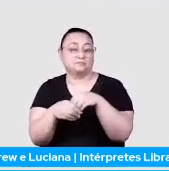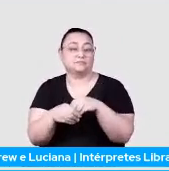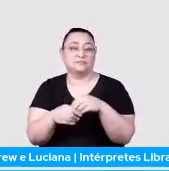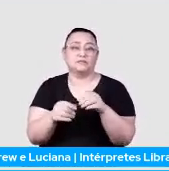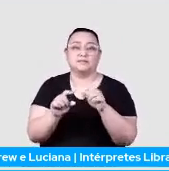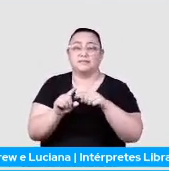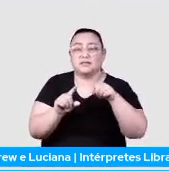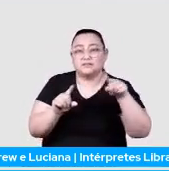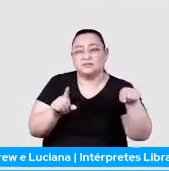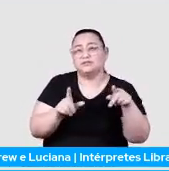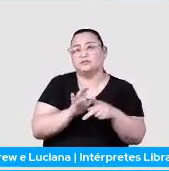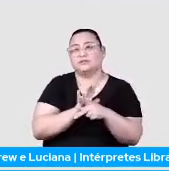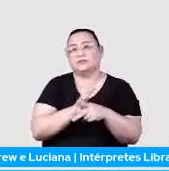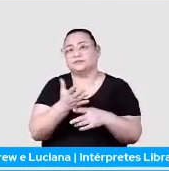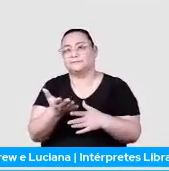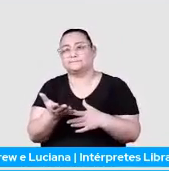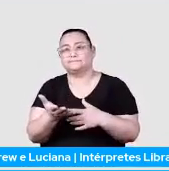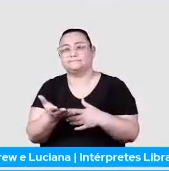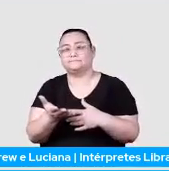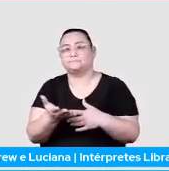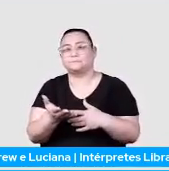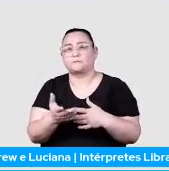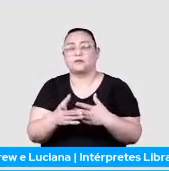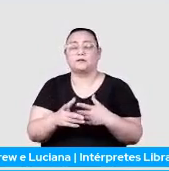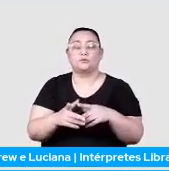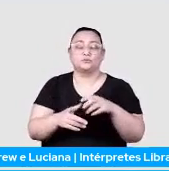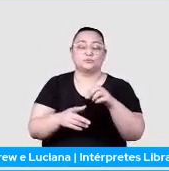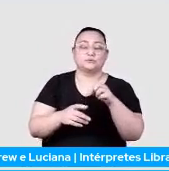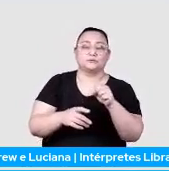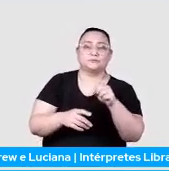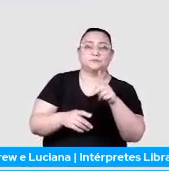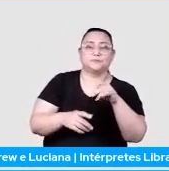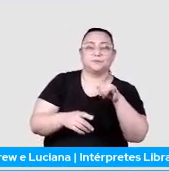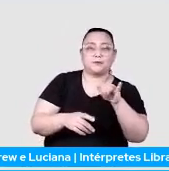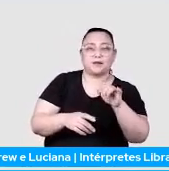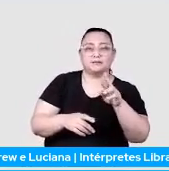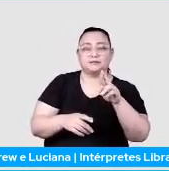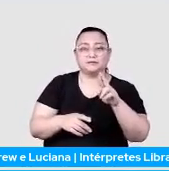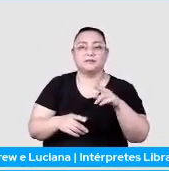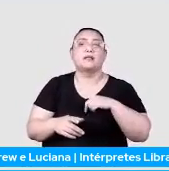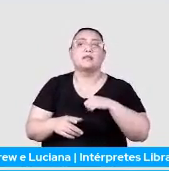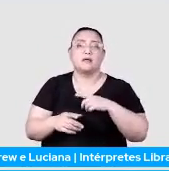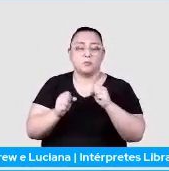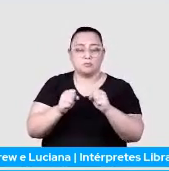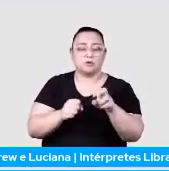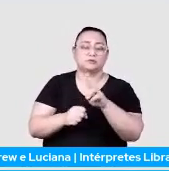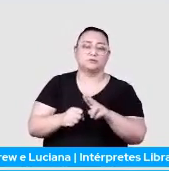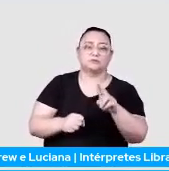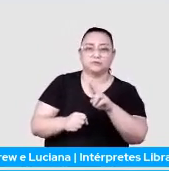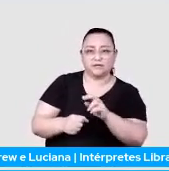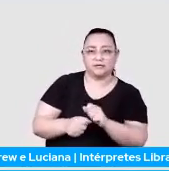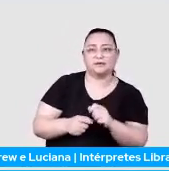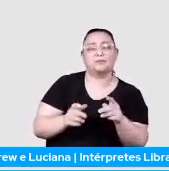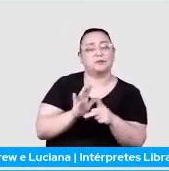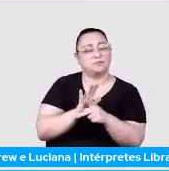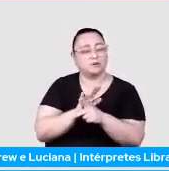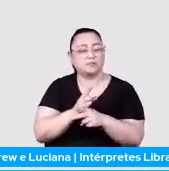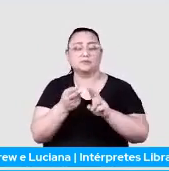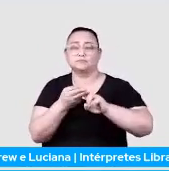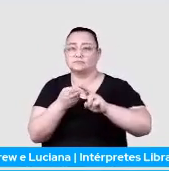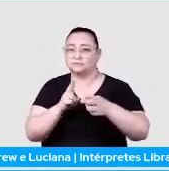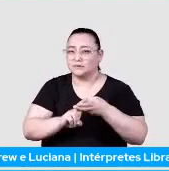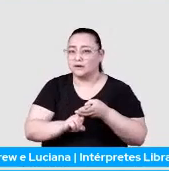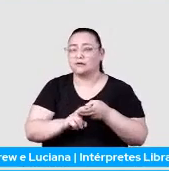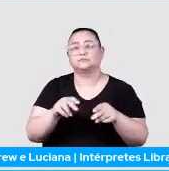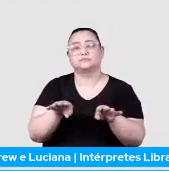as estatísticas do Scrapi, elas são acessíveis tanto pelo pipeline, como pela própria spider's endosinals, como